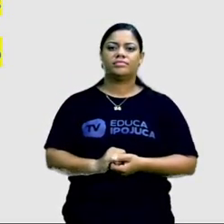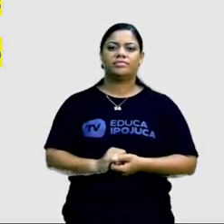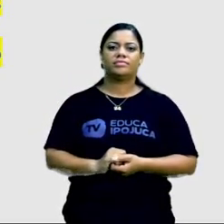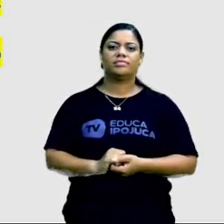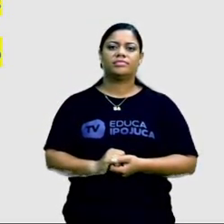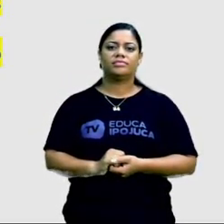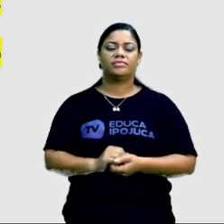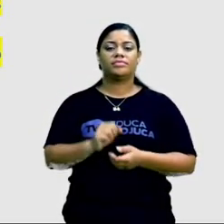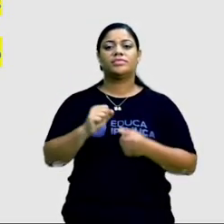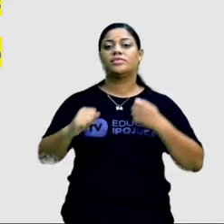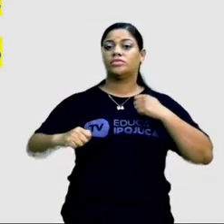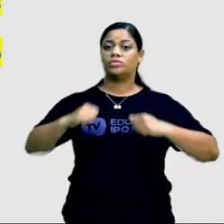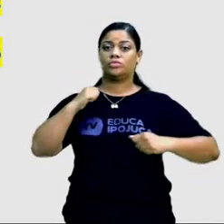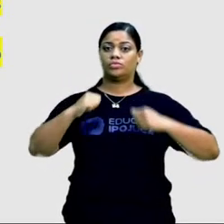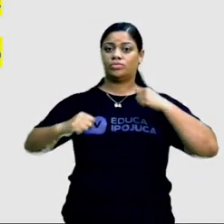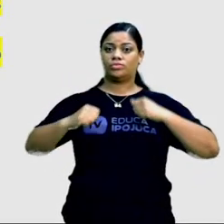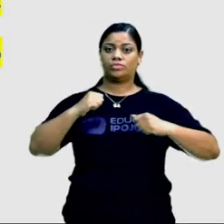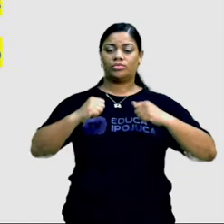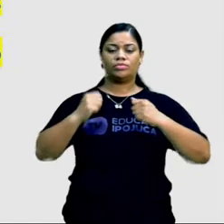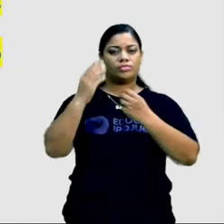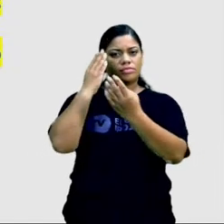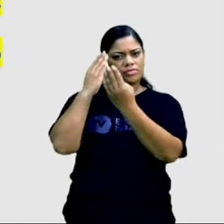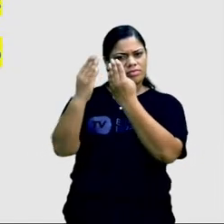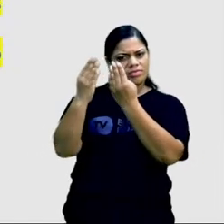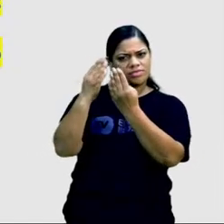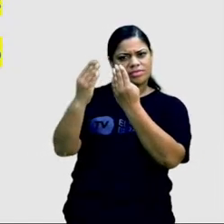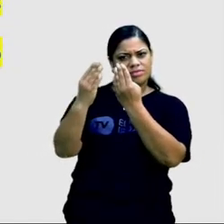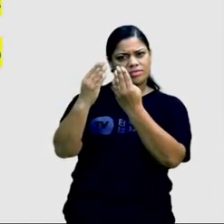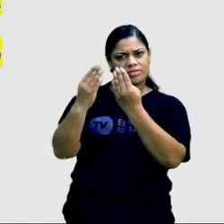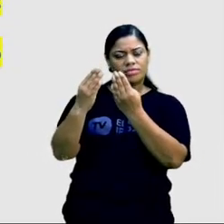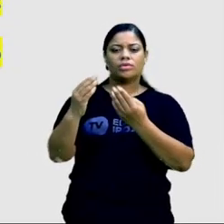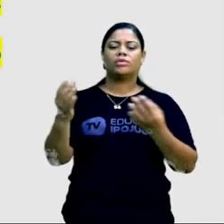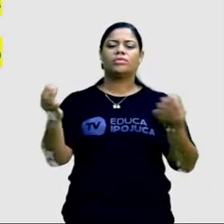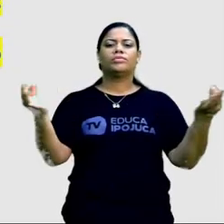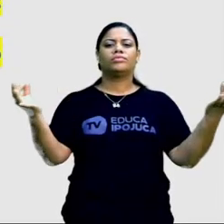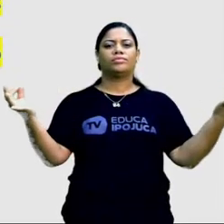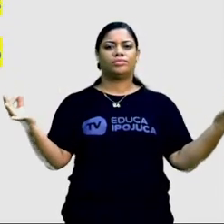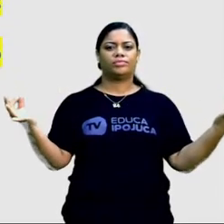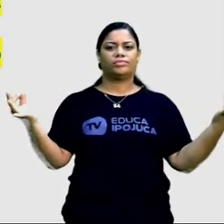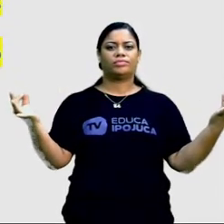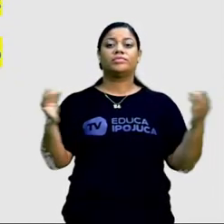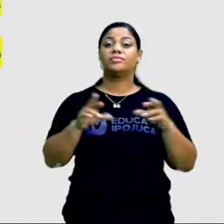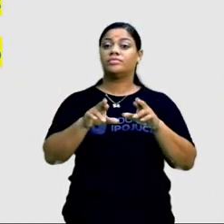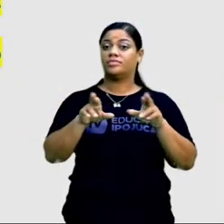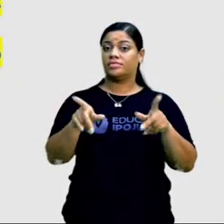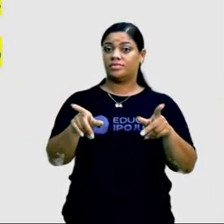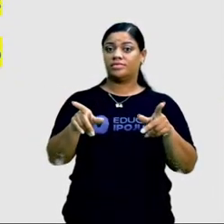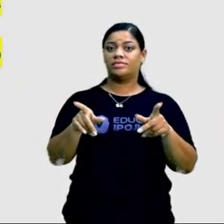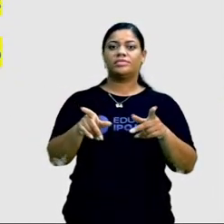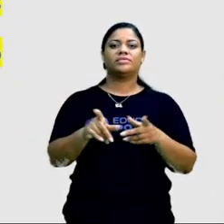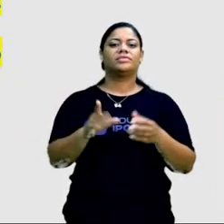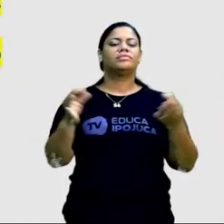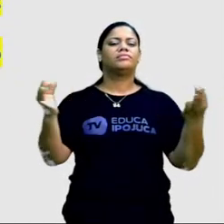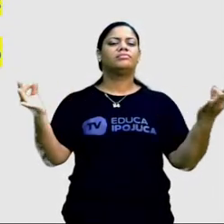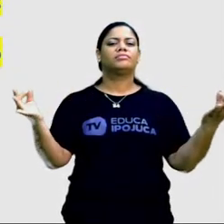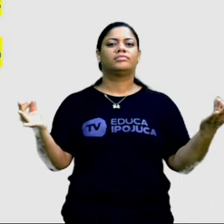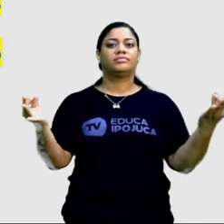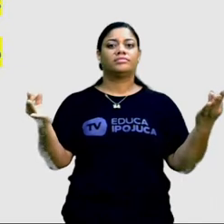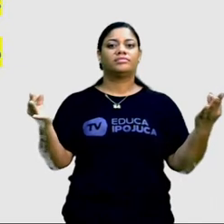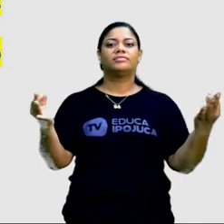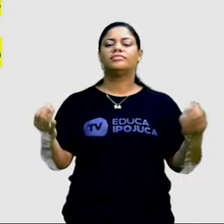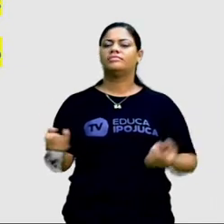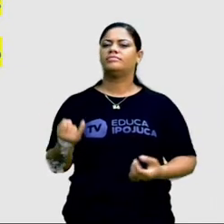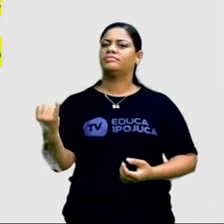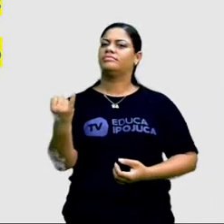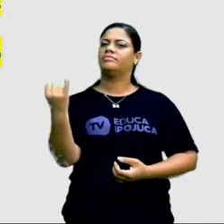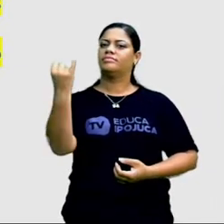seja com atividade física, tratamento psicológico ou meditações. As diferentes formas de meditação têm um